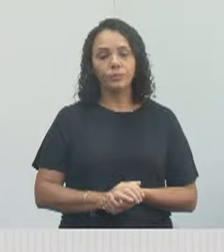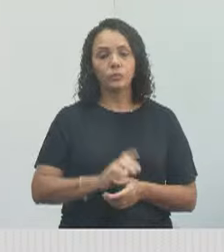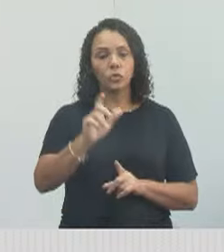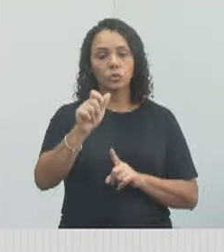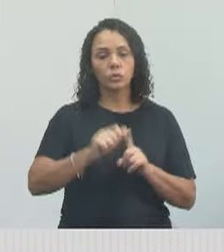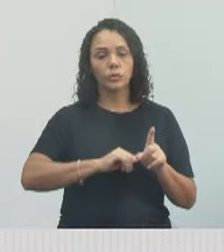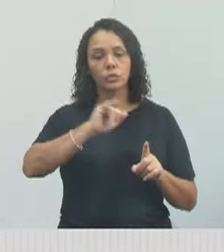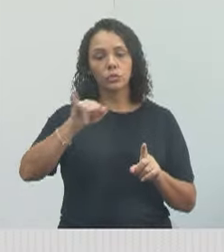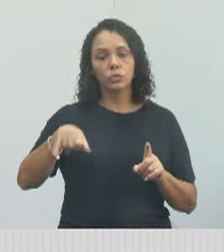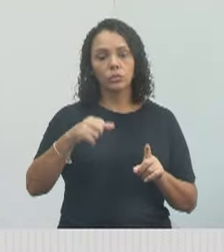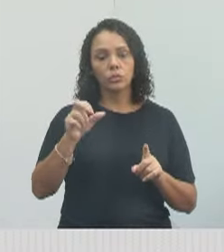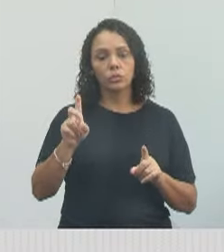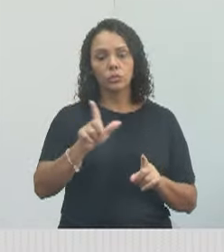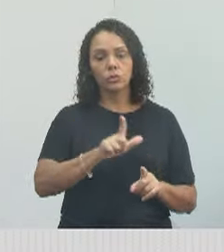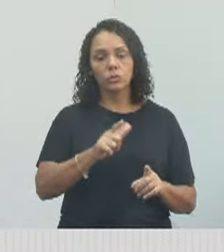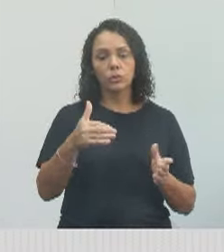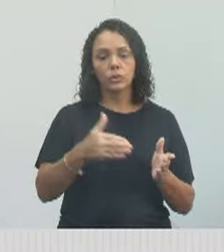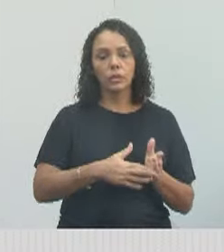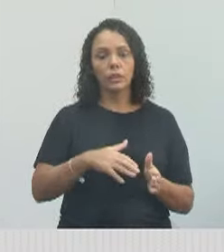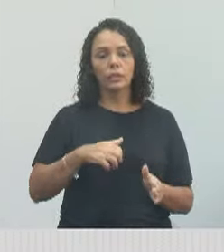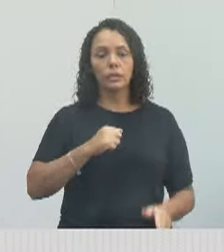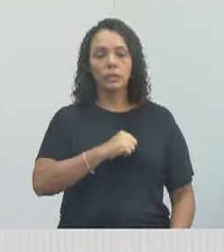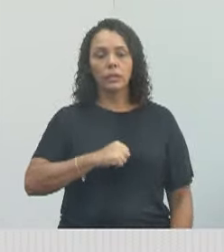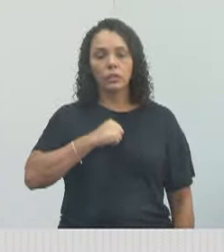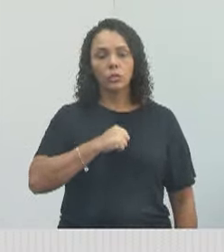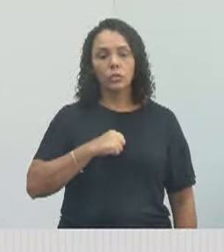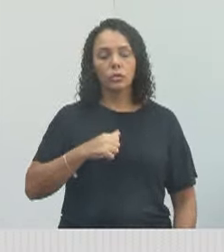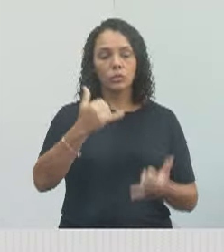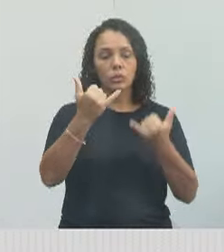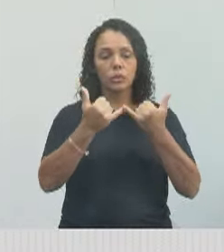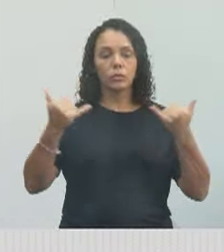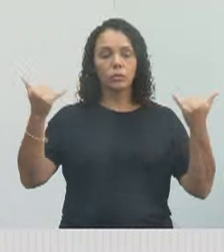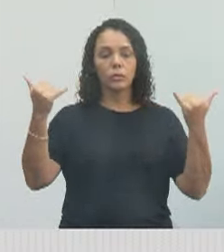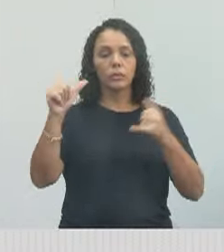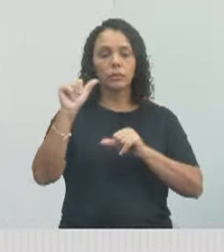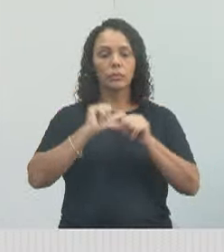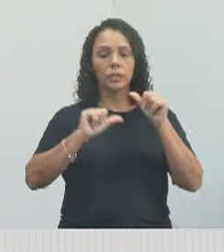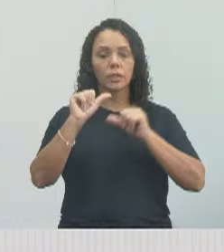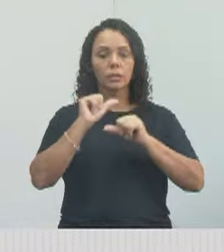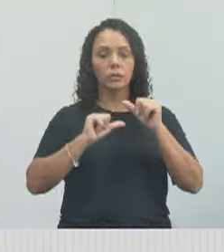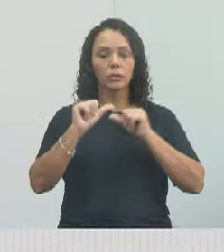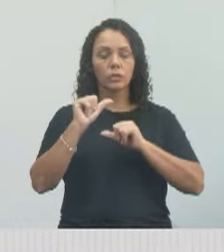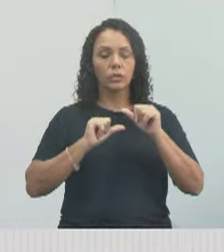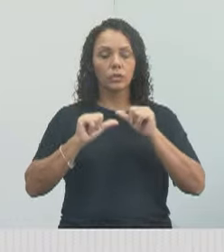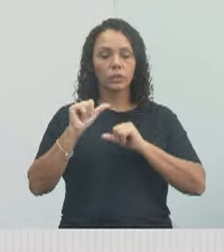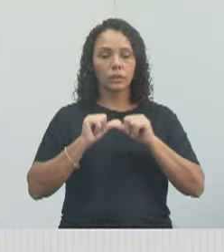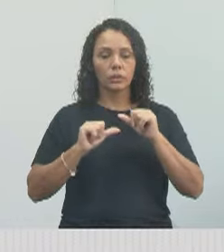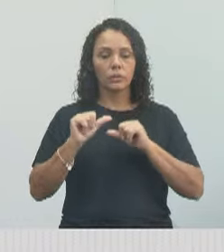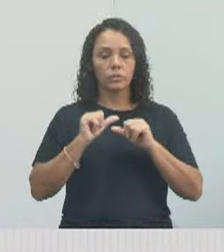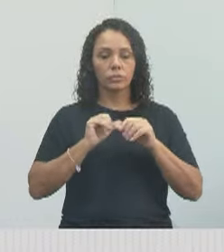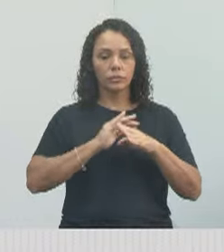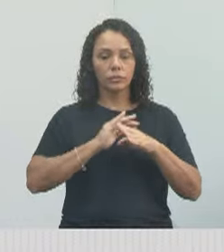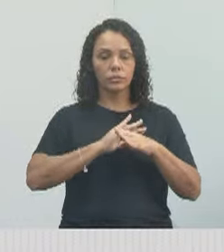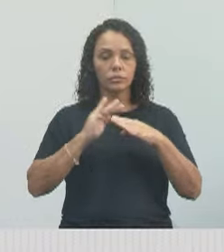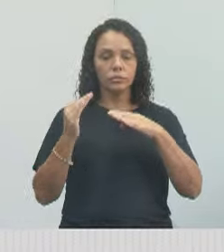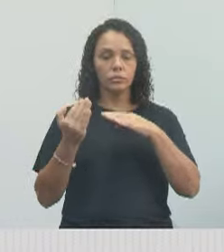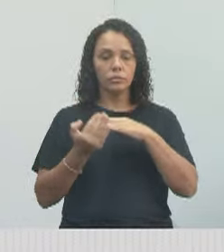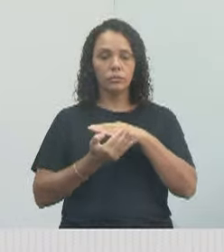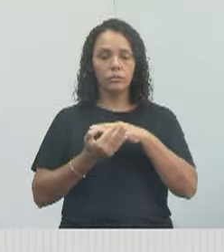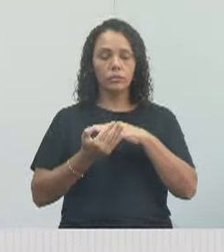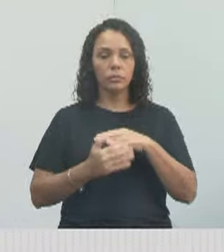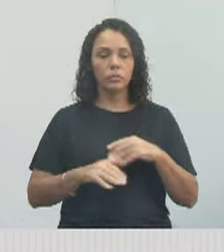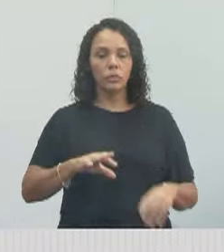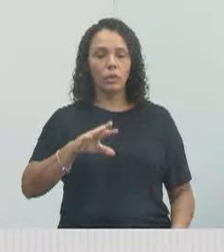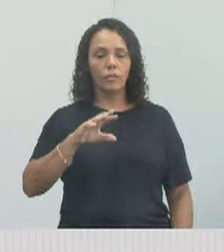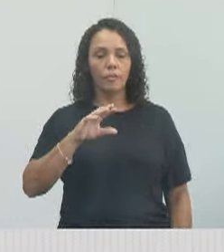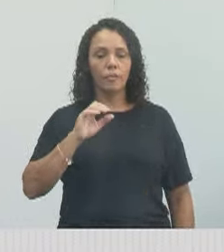irão trocar o cabeamento do bairro do Varadouro.